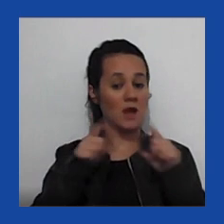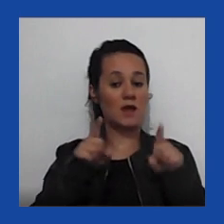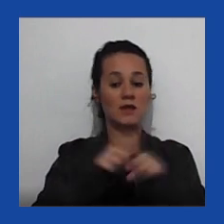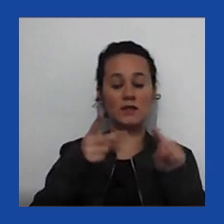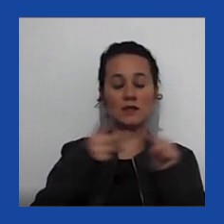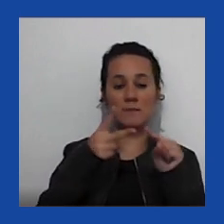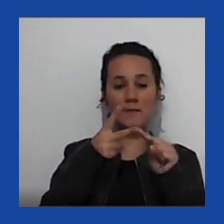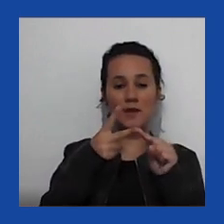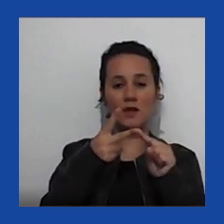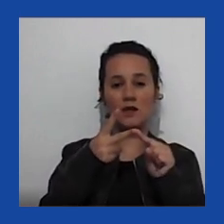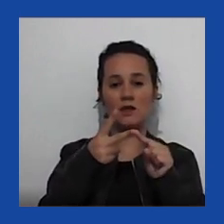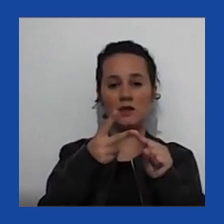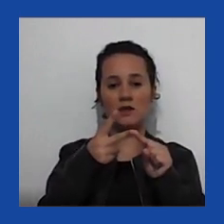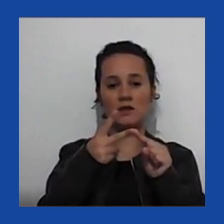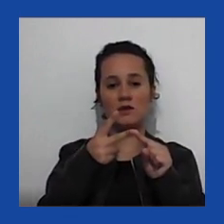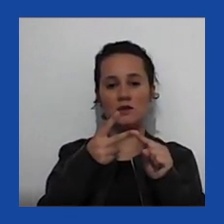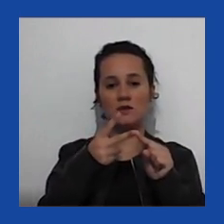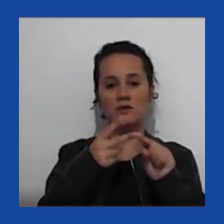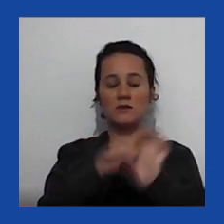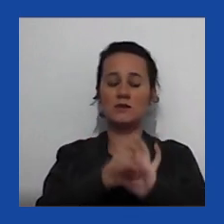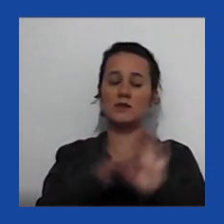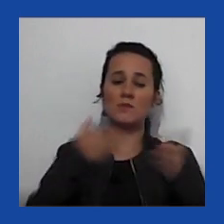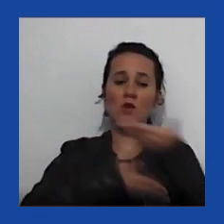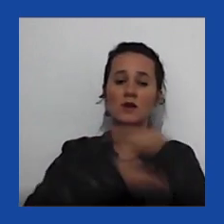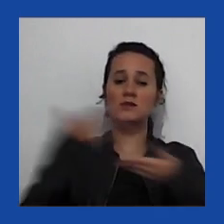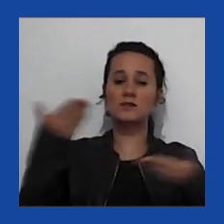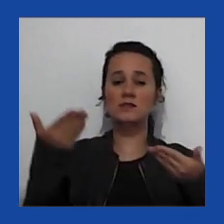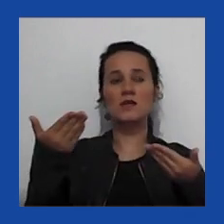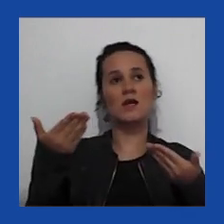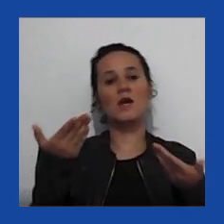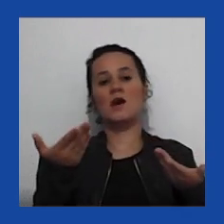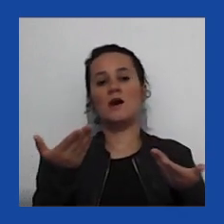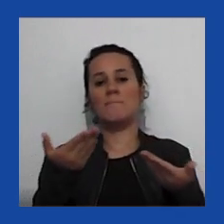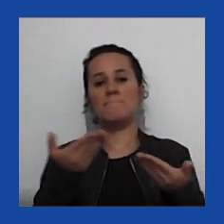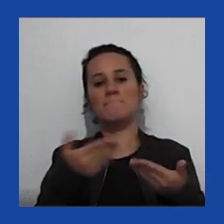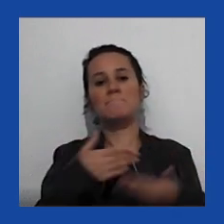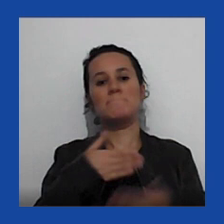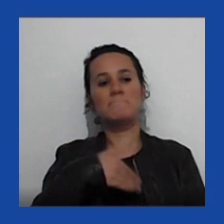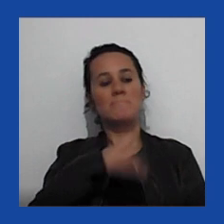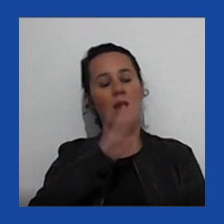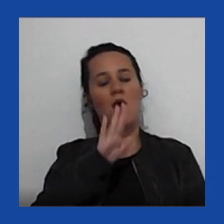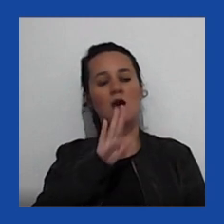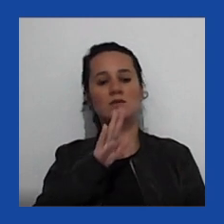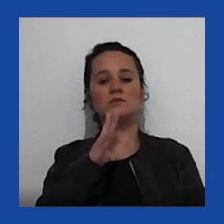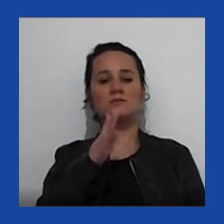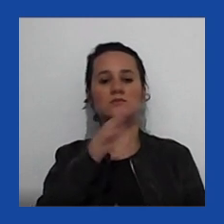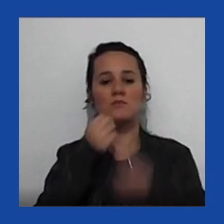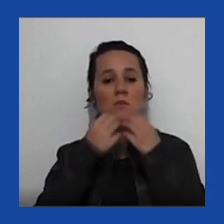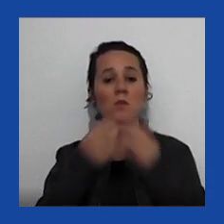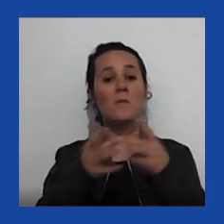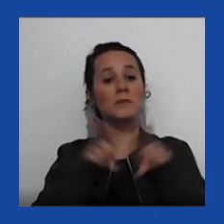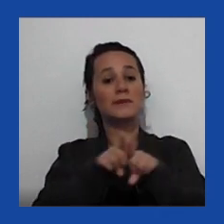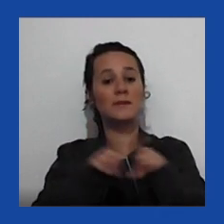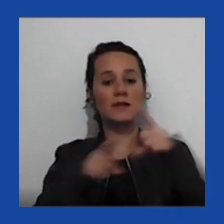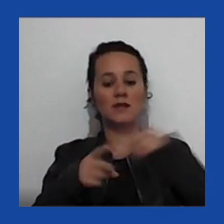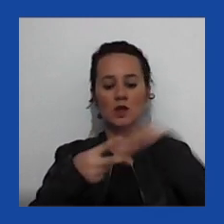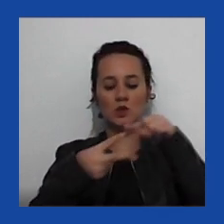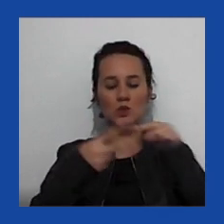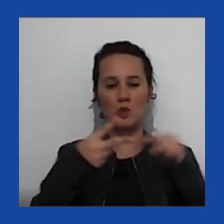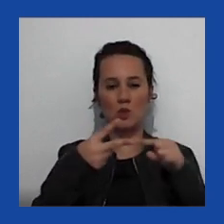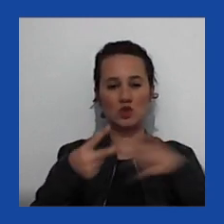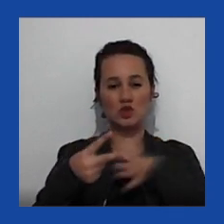que são mais deficientes. Eles têm dois tipos de